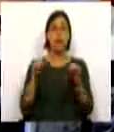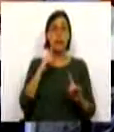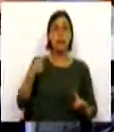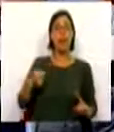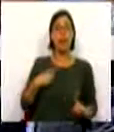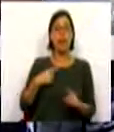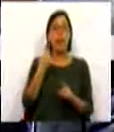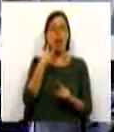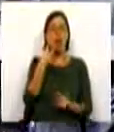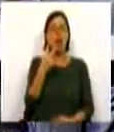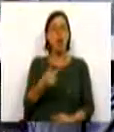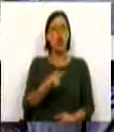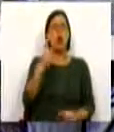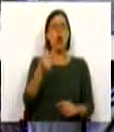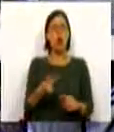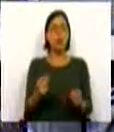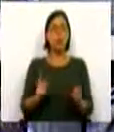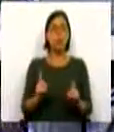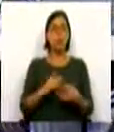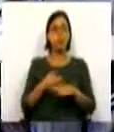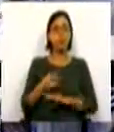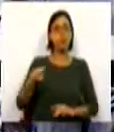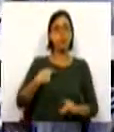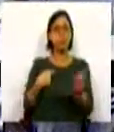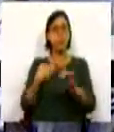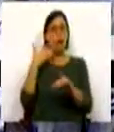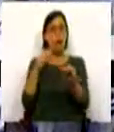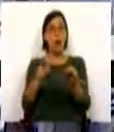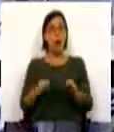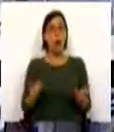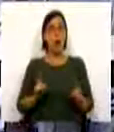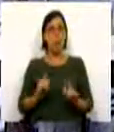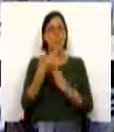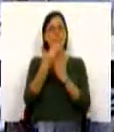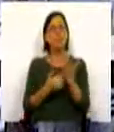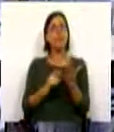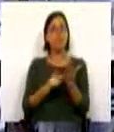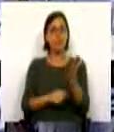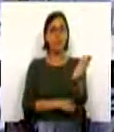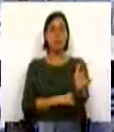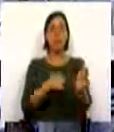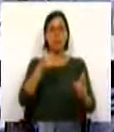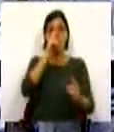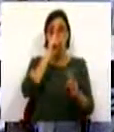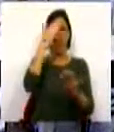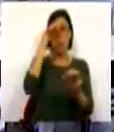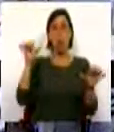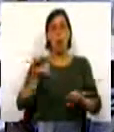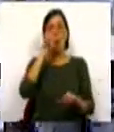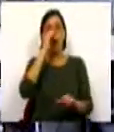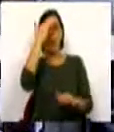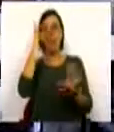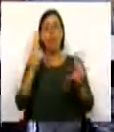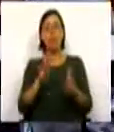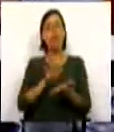pensionistas que durante dois anos não puderam aceder à pensão antecipada num diploma que de boa memória ou má memória